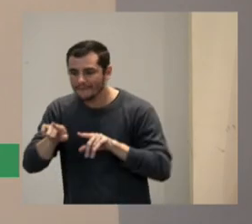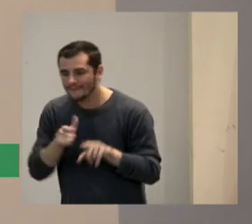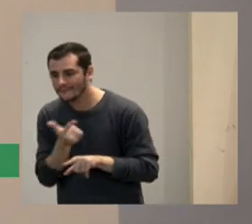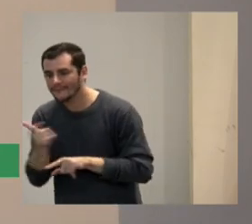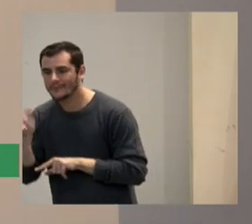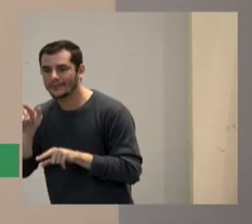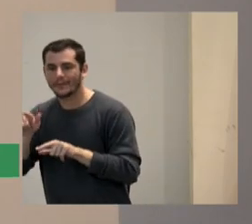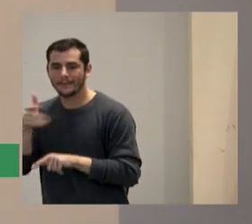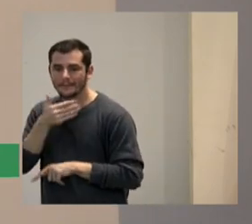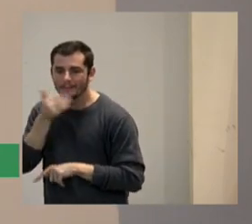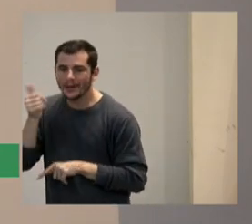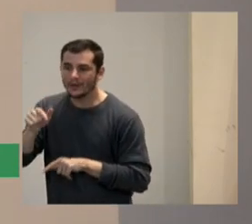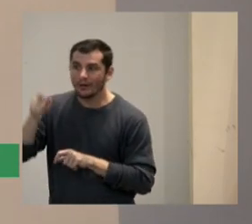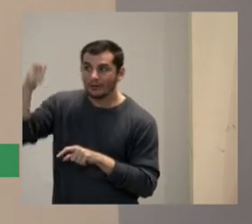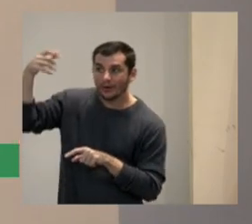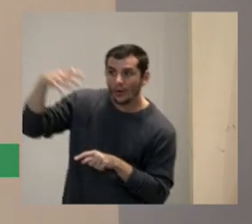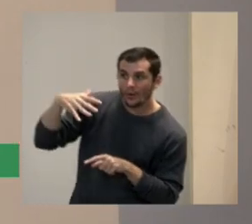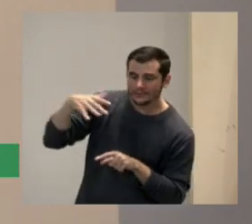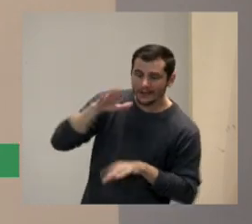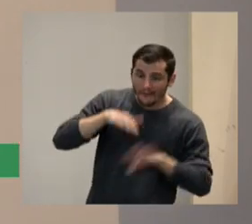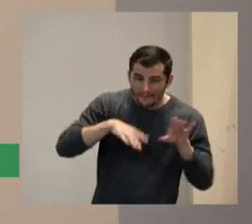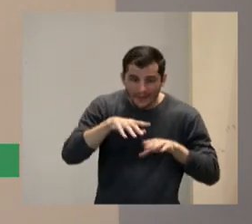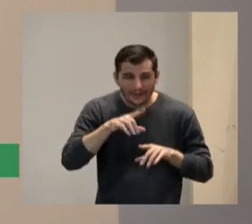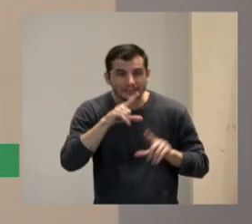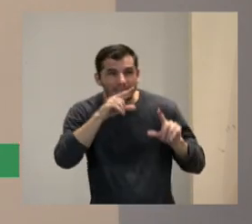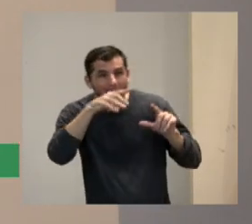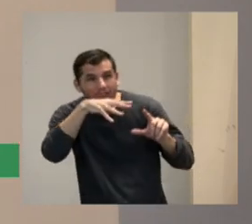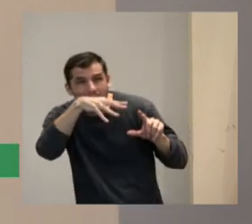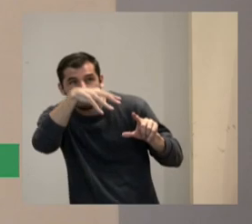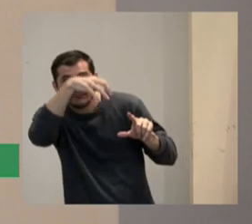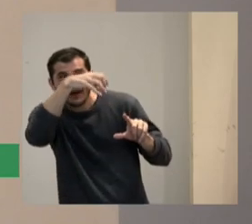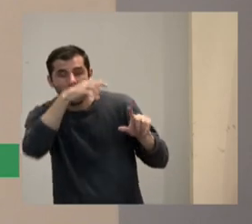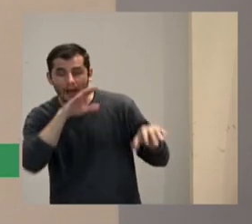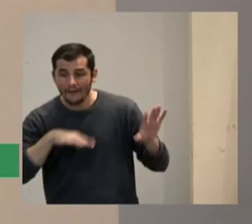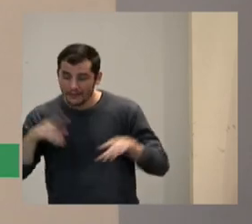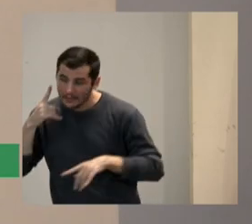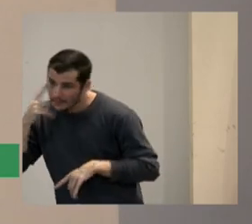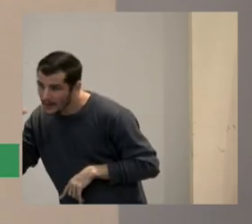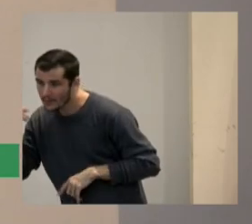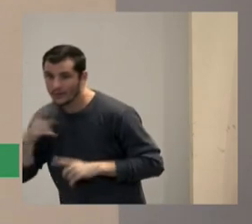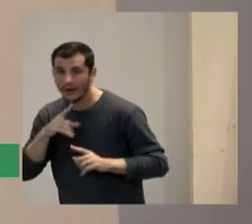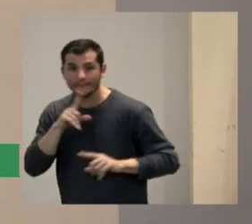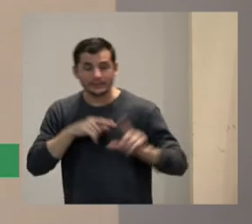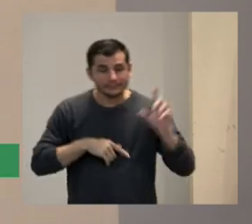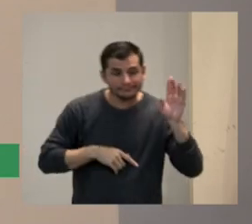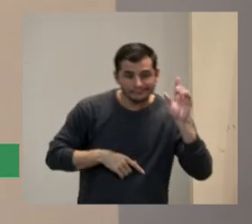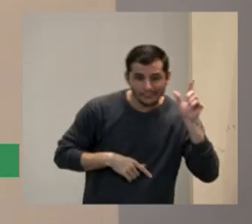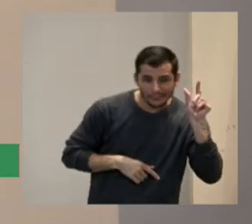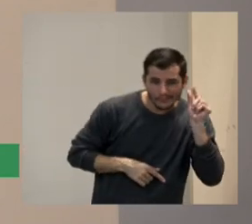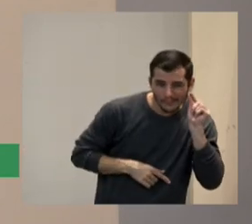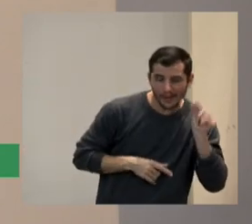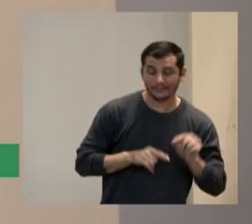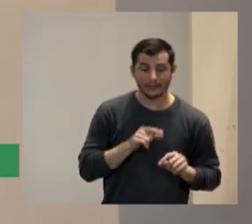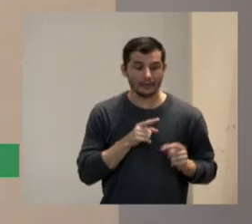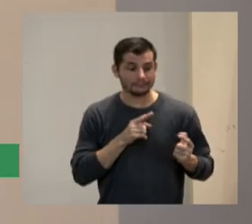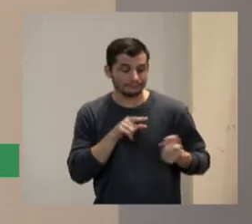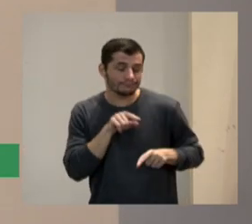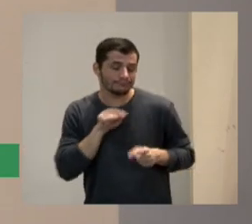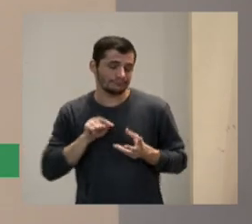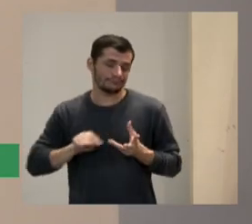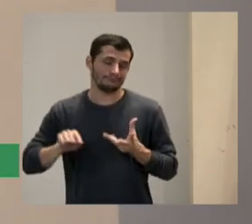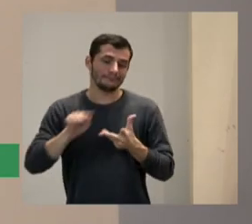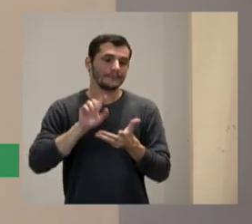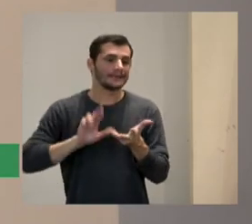trabalhamos melhor com menos luz com mais barulho com menos barulho etc. e não quero trazer aqui todo o discurso que